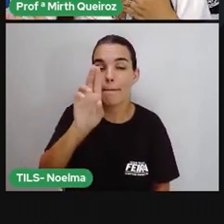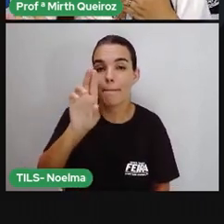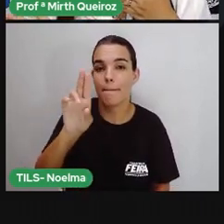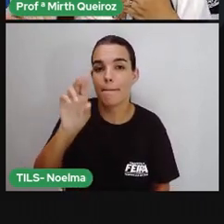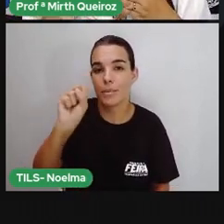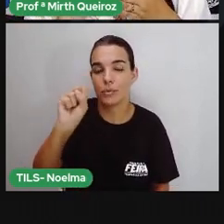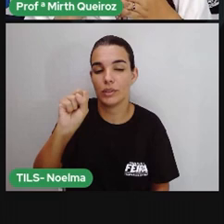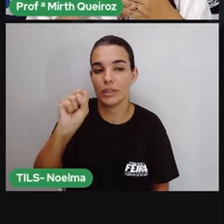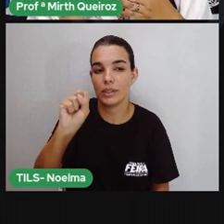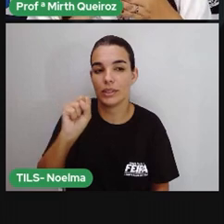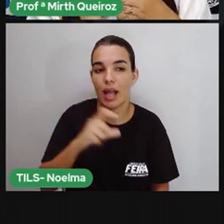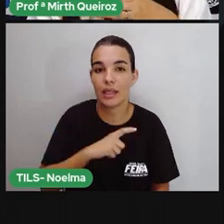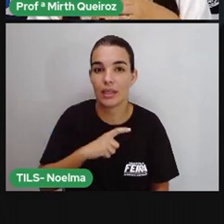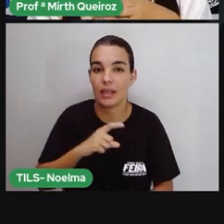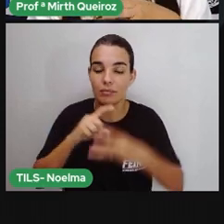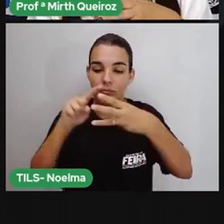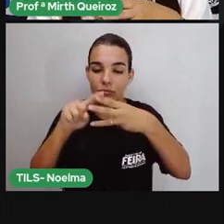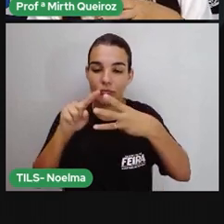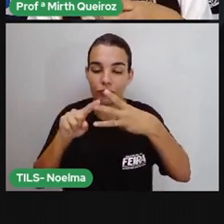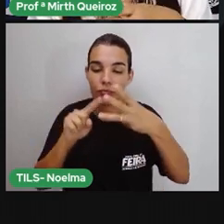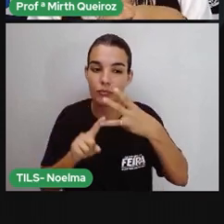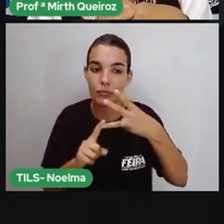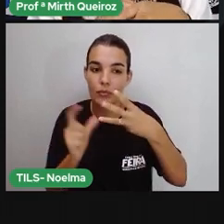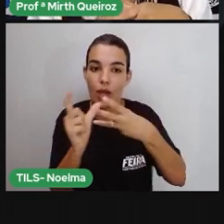Ónibus. Tem três sílabas, né?